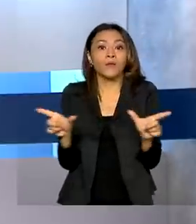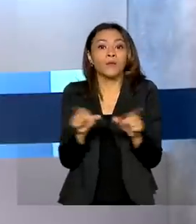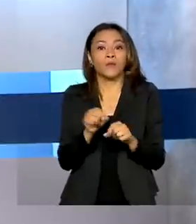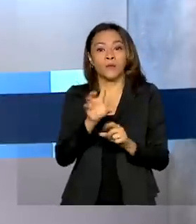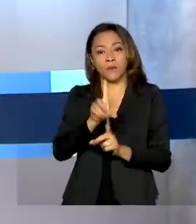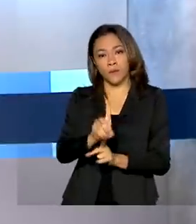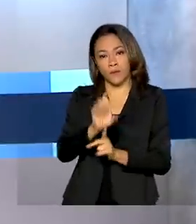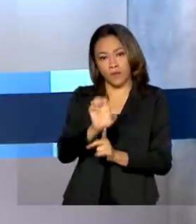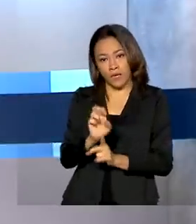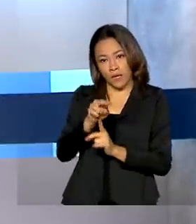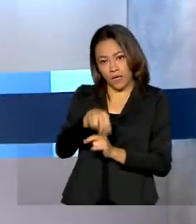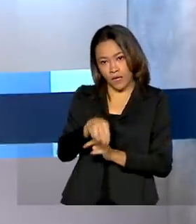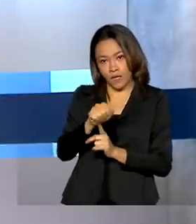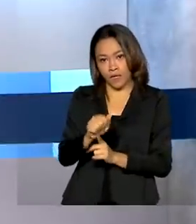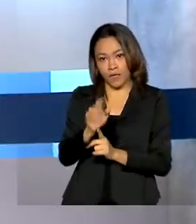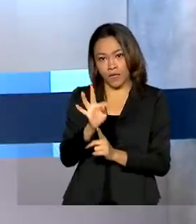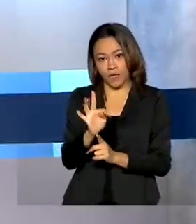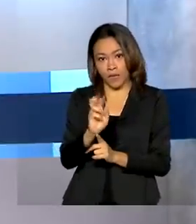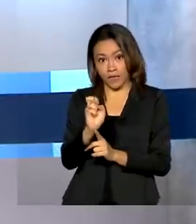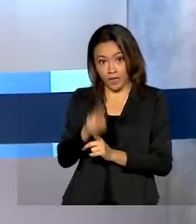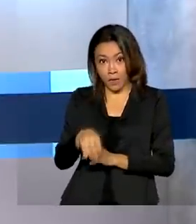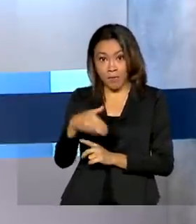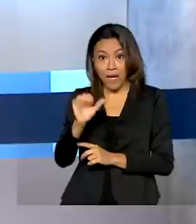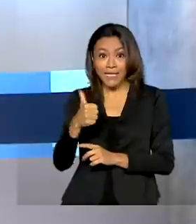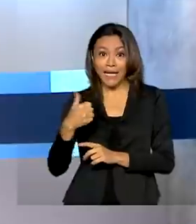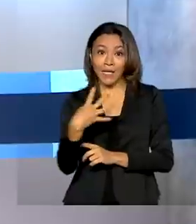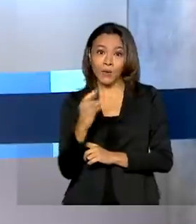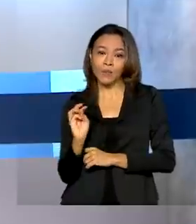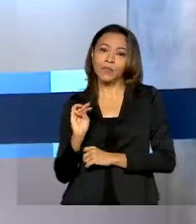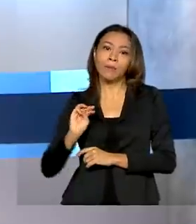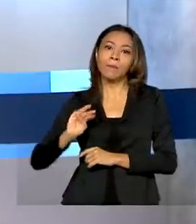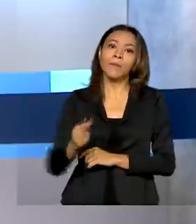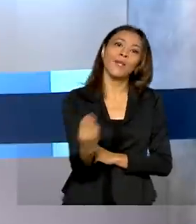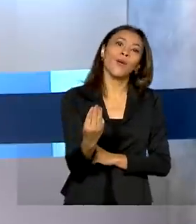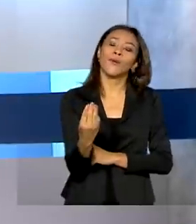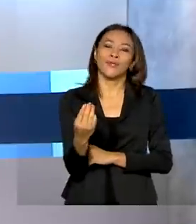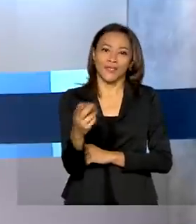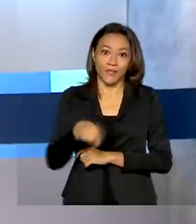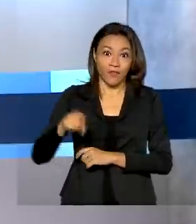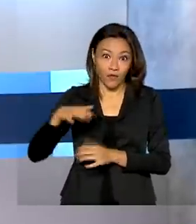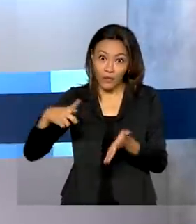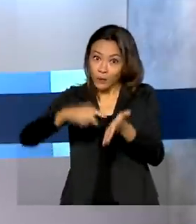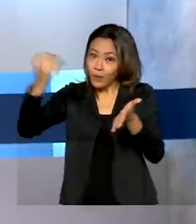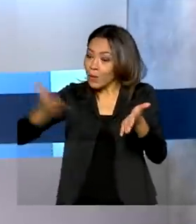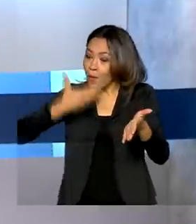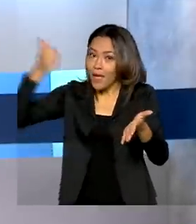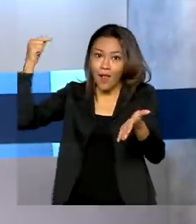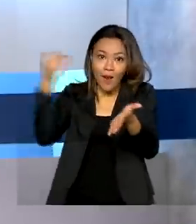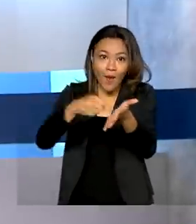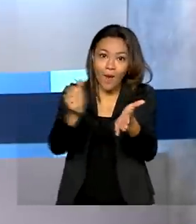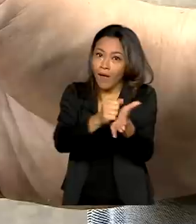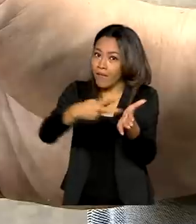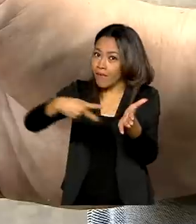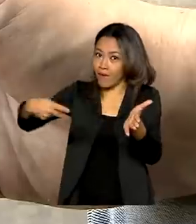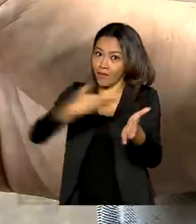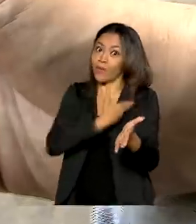tem mais de 14 milhões de usuários e foi escolhido como o melhor app de serviços da administração federal.